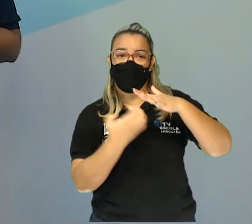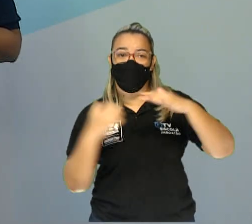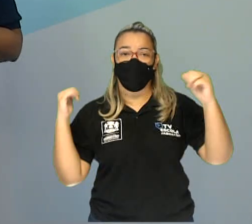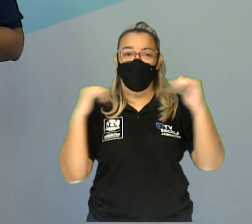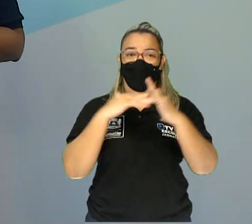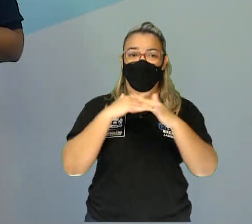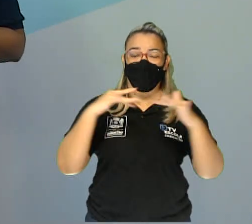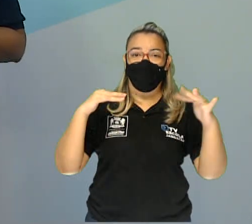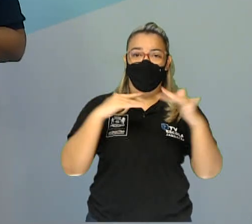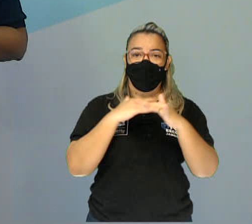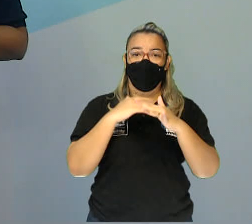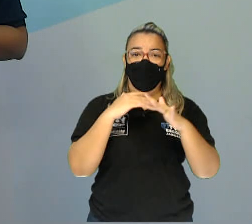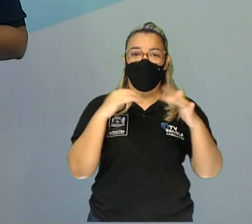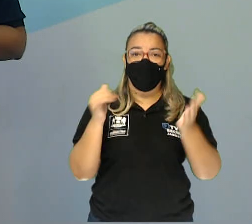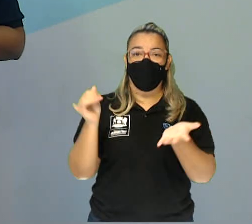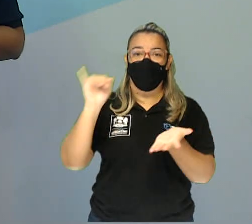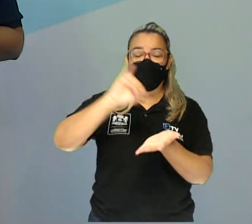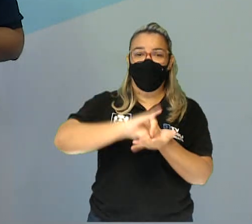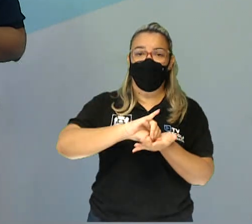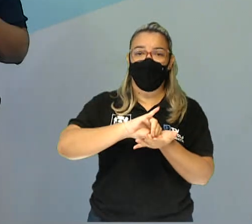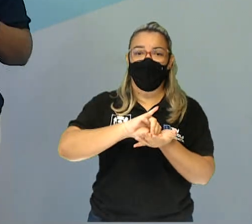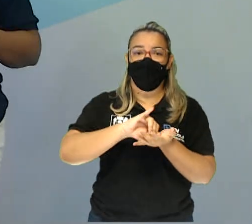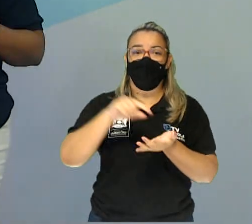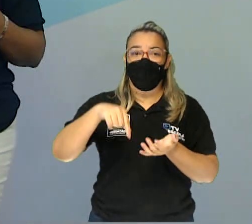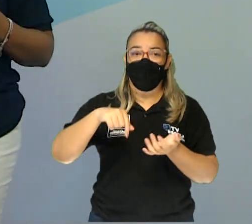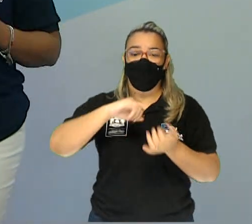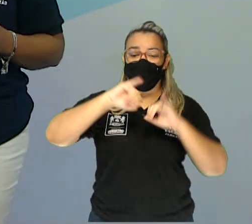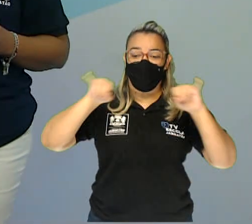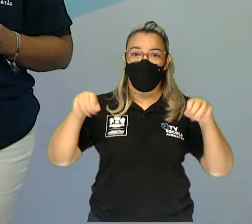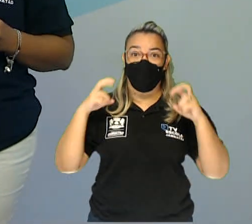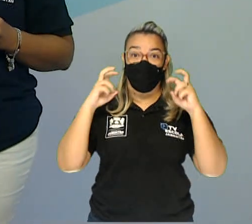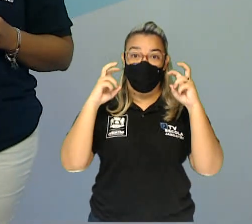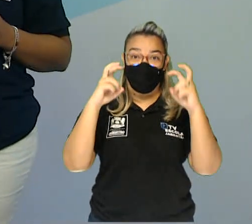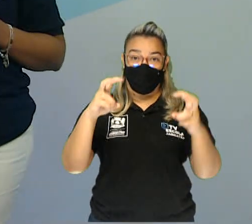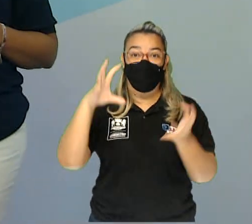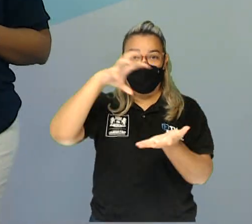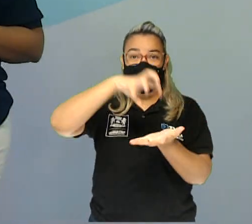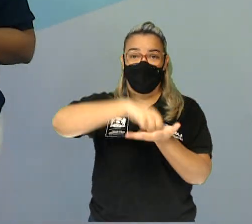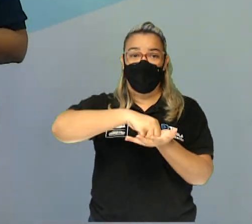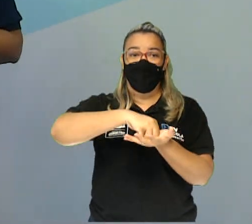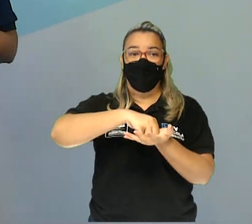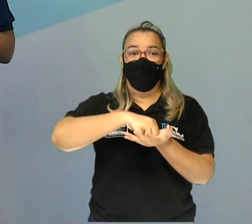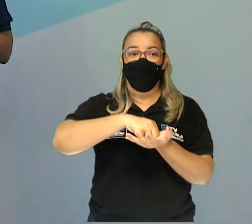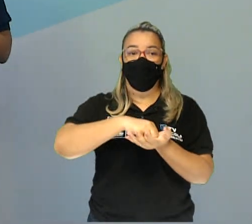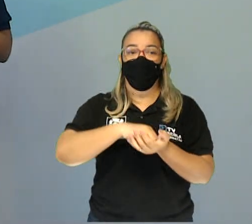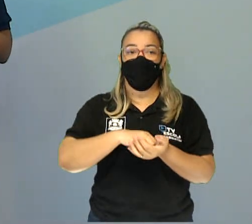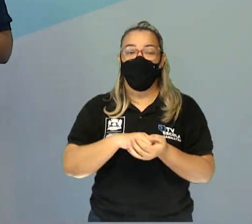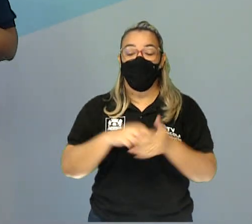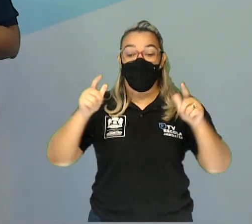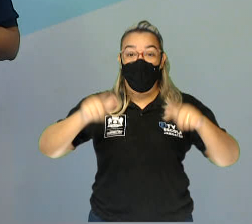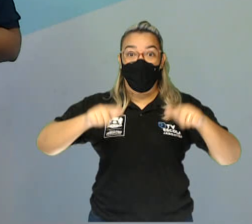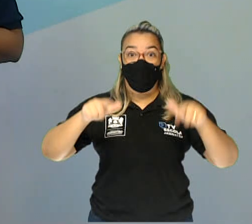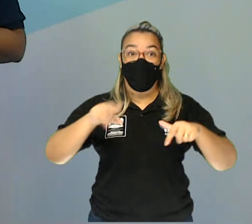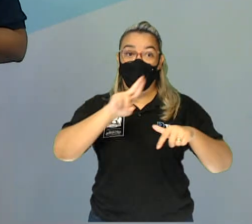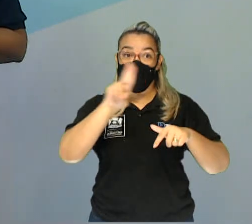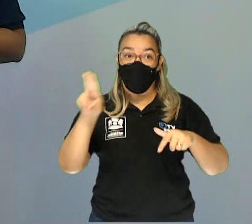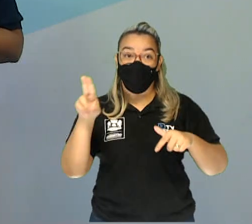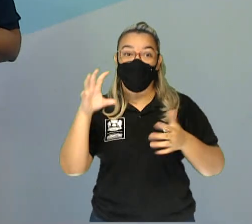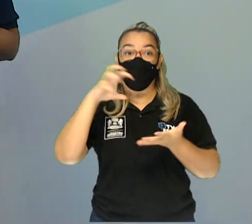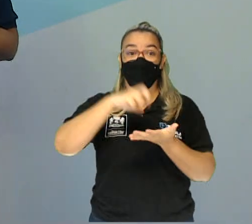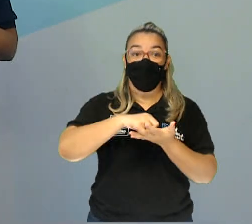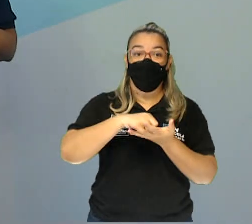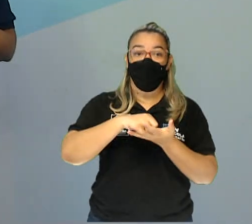distrito de Jaboatão centro. O local faz jus ao nome centro,